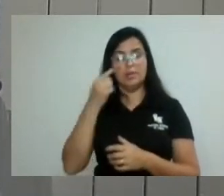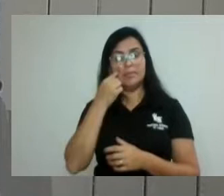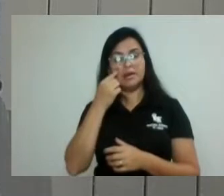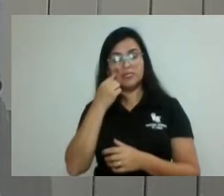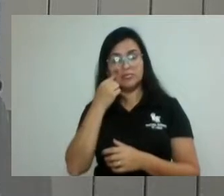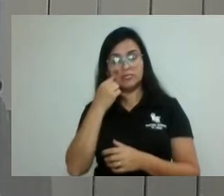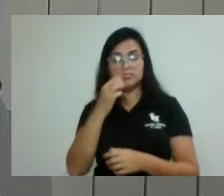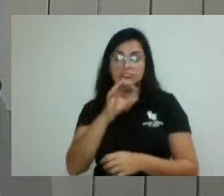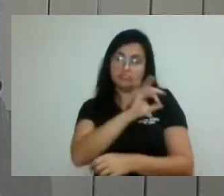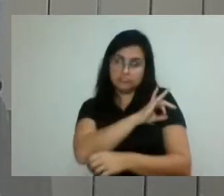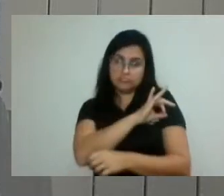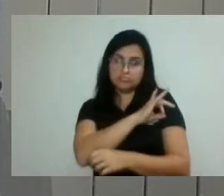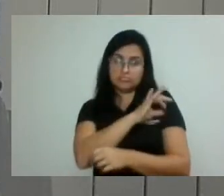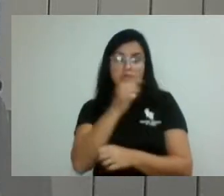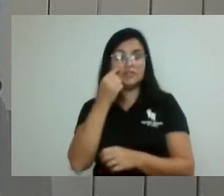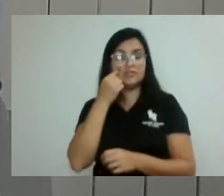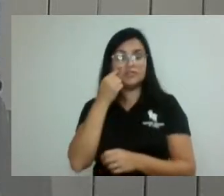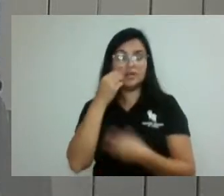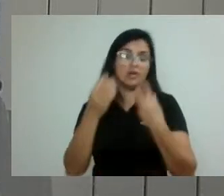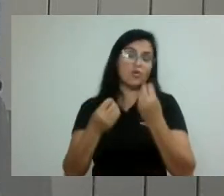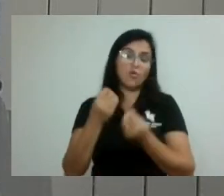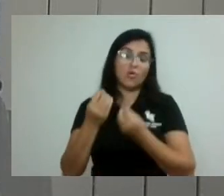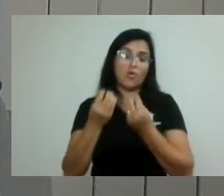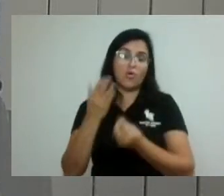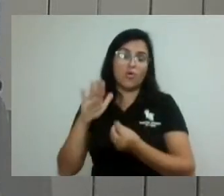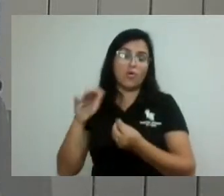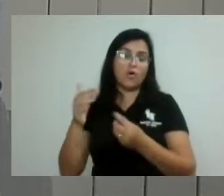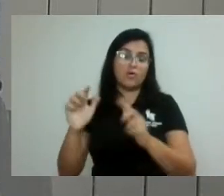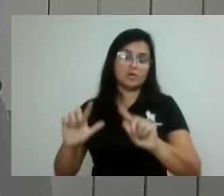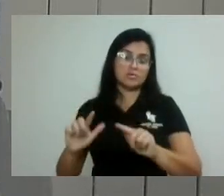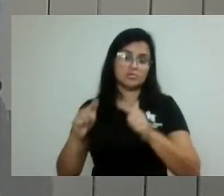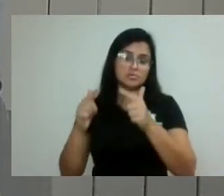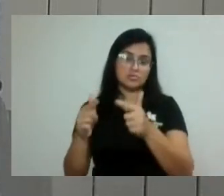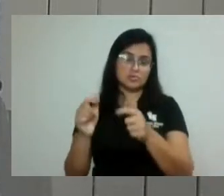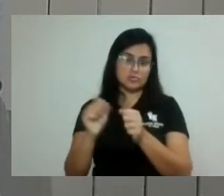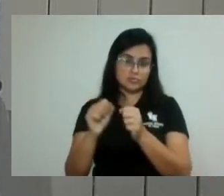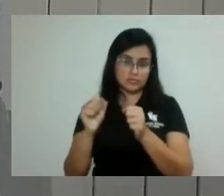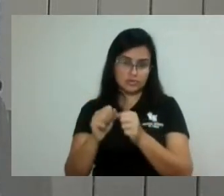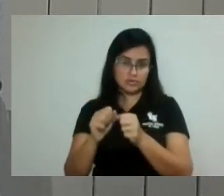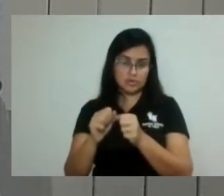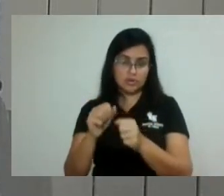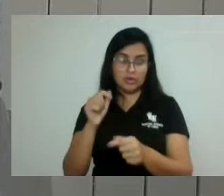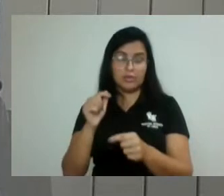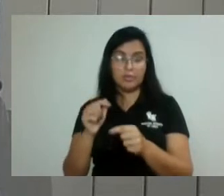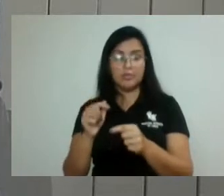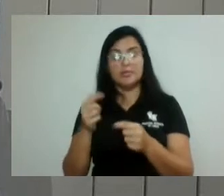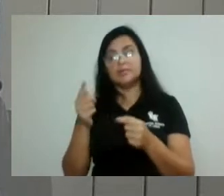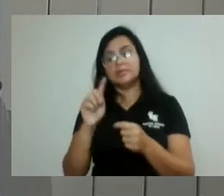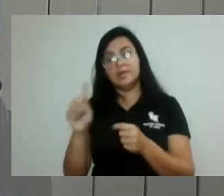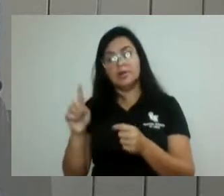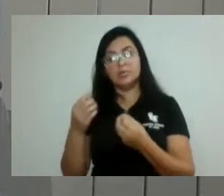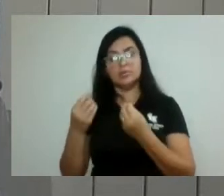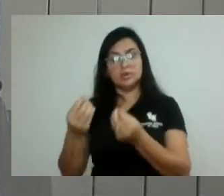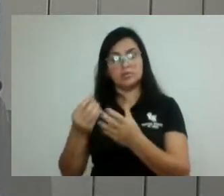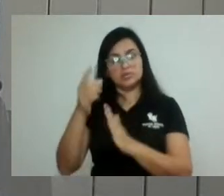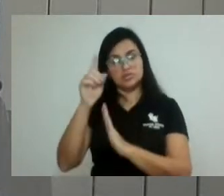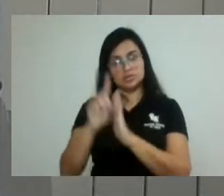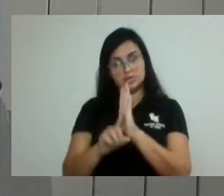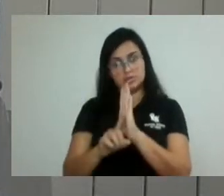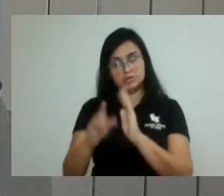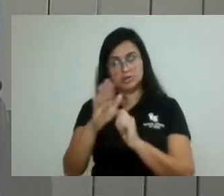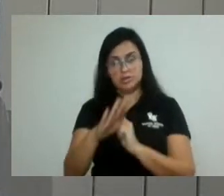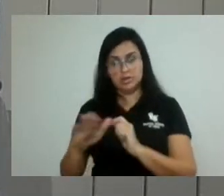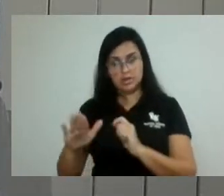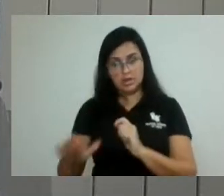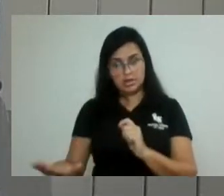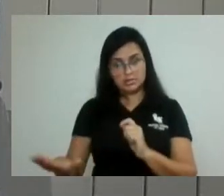de providência acerca de violação de direito das crianças e dos adolescentes estabelecidos na Lei Federal 8